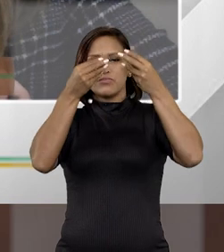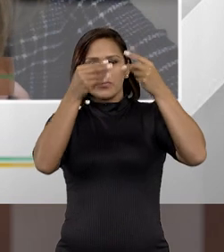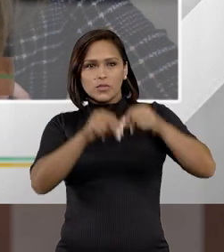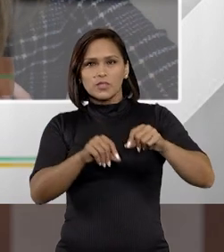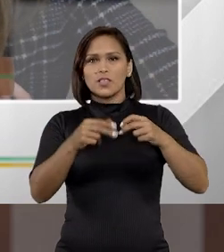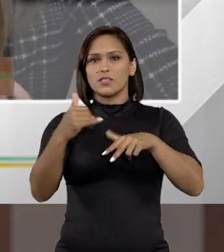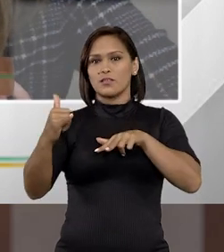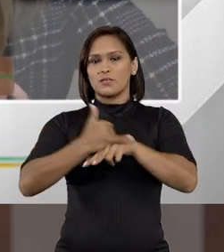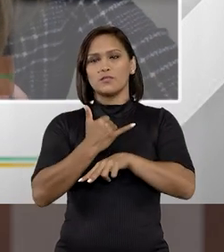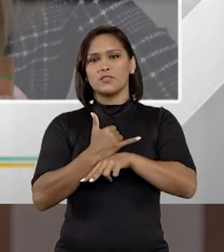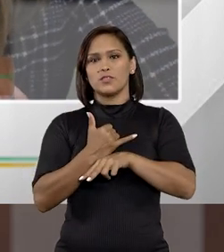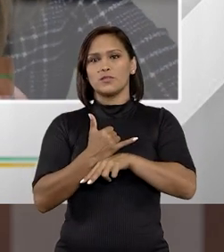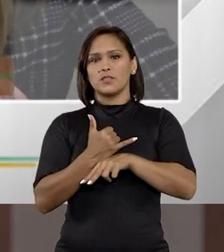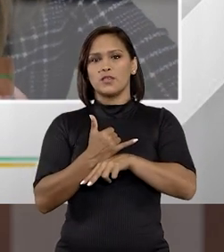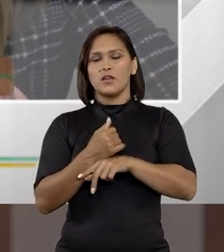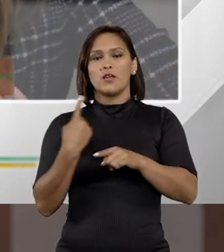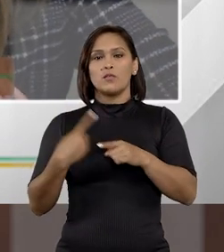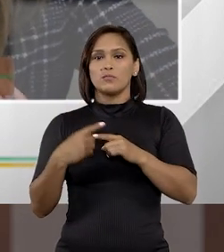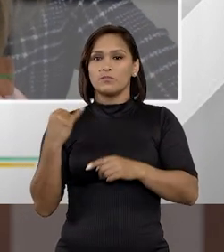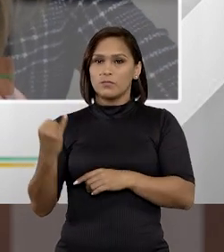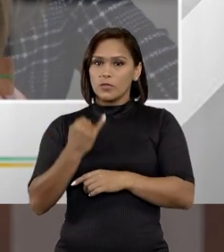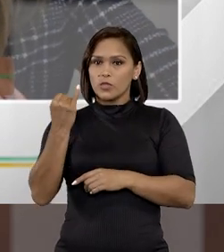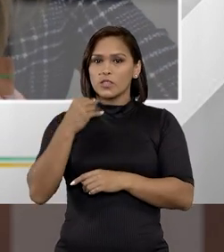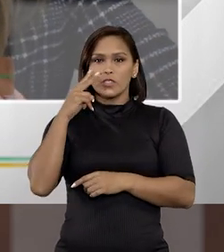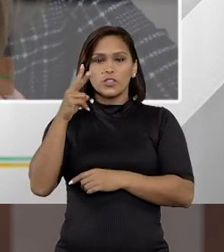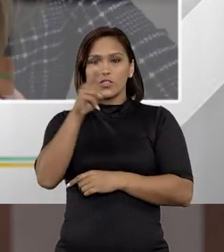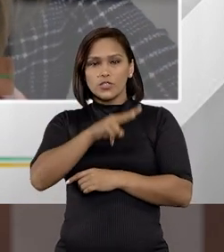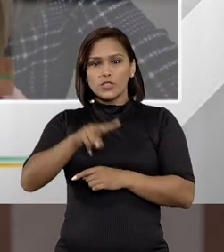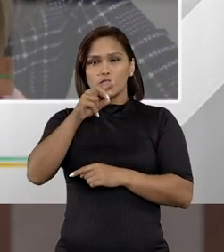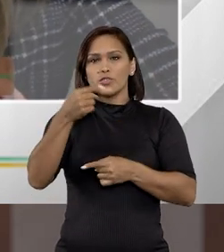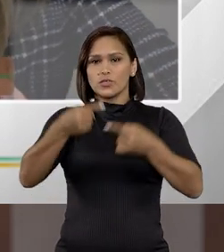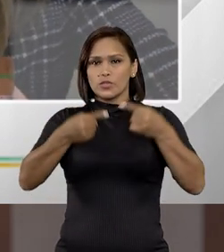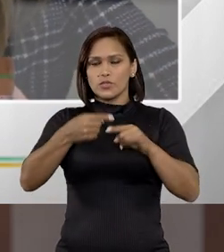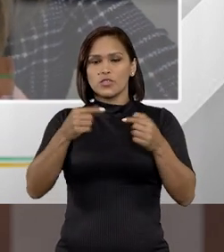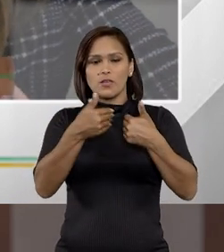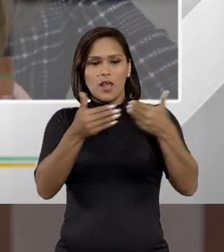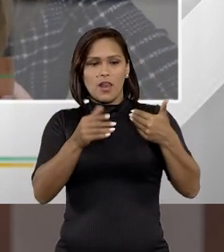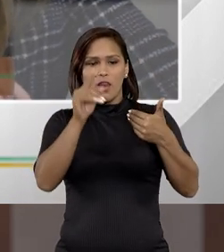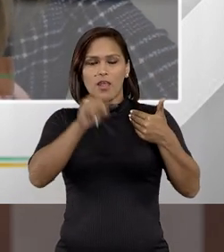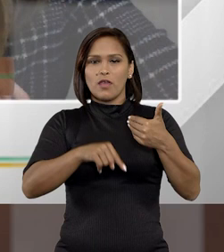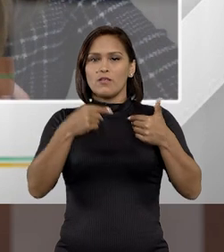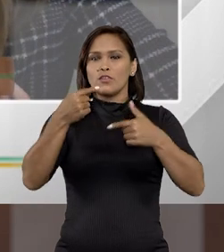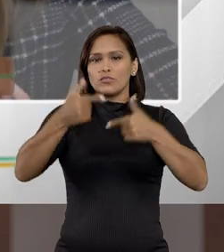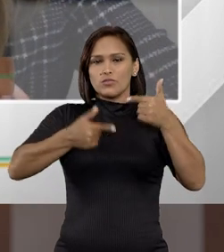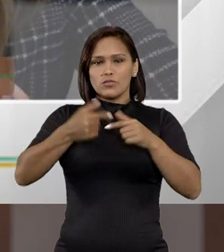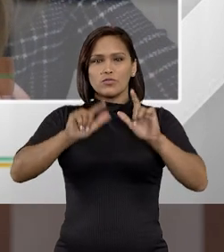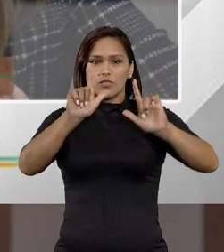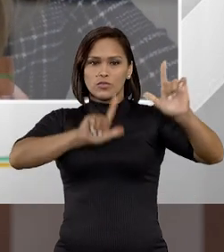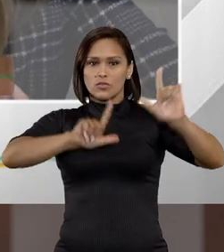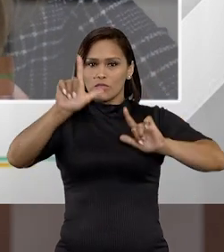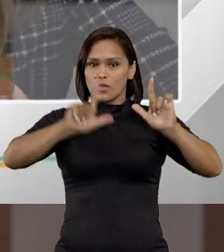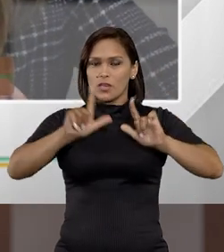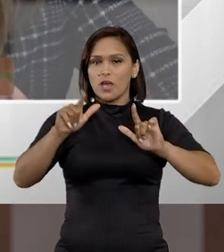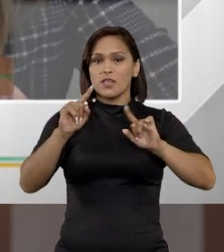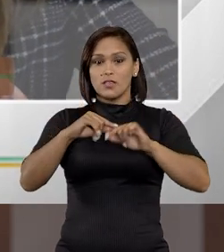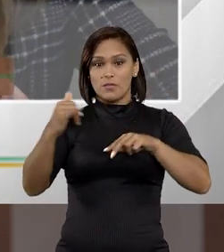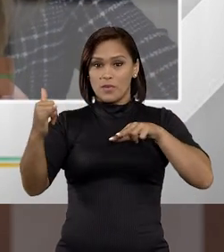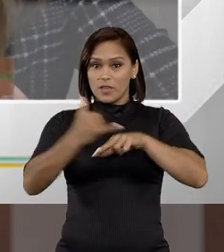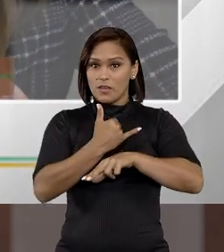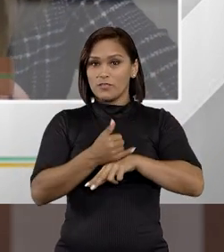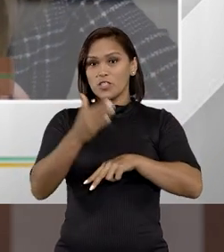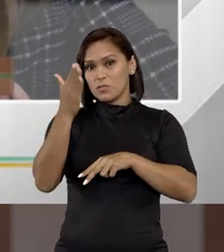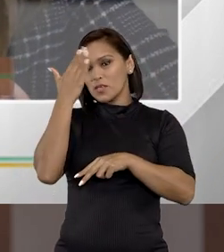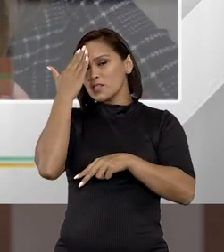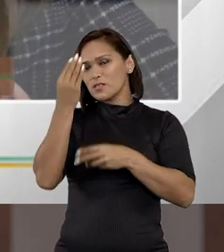frustração para as vítimas. Por isso que eu acho que isso é importante até da gente discutir abertamente, discutir nos jornais, para que as